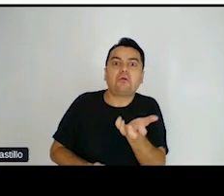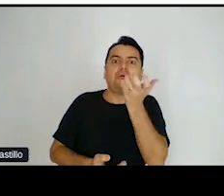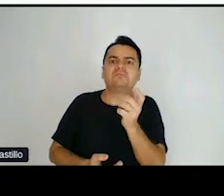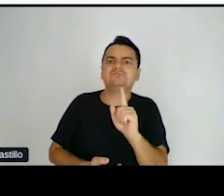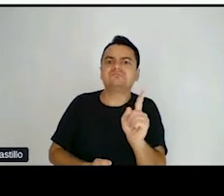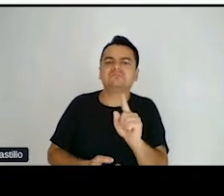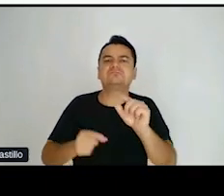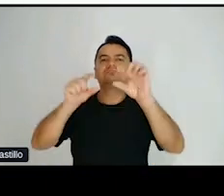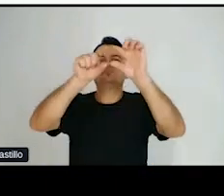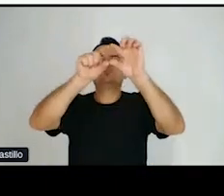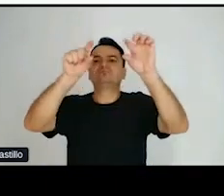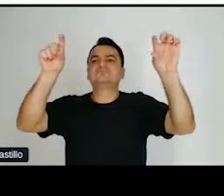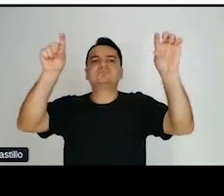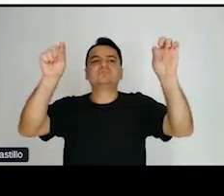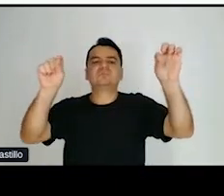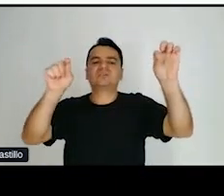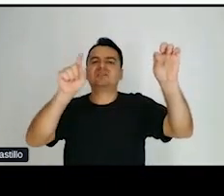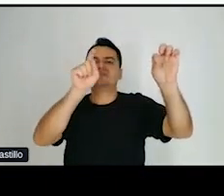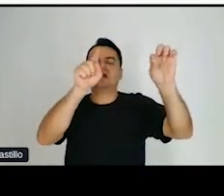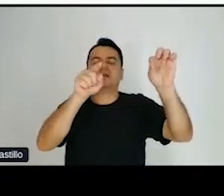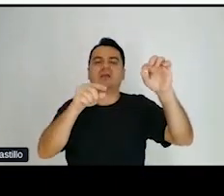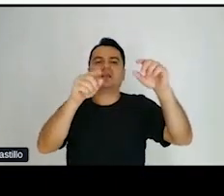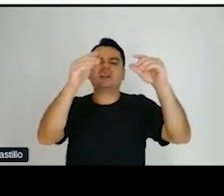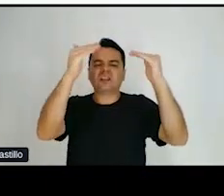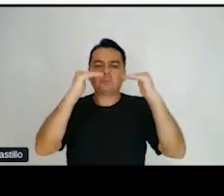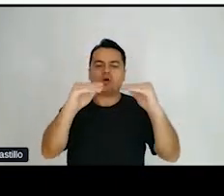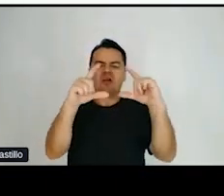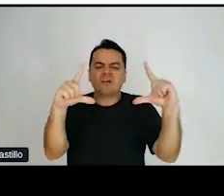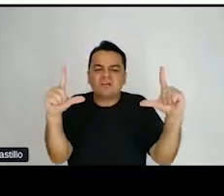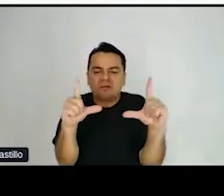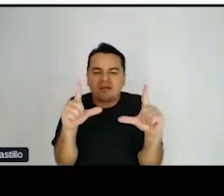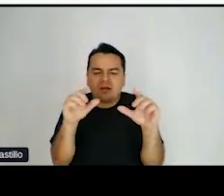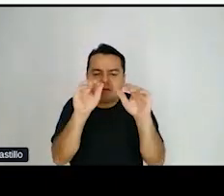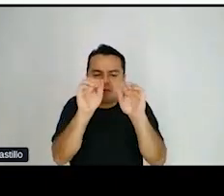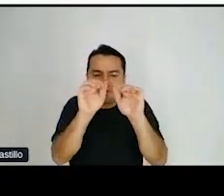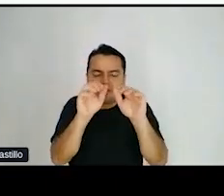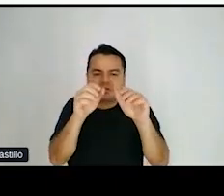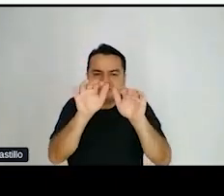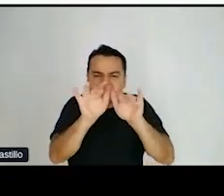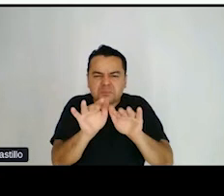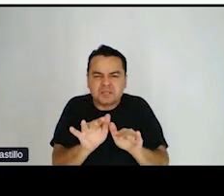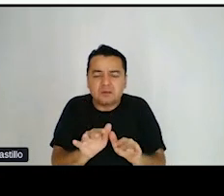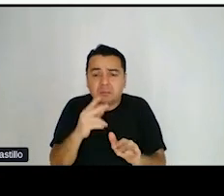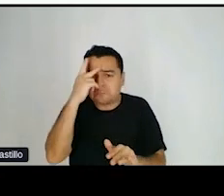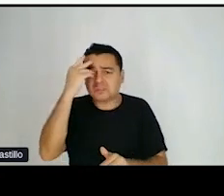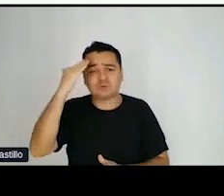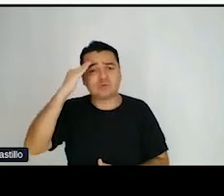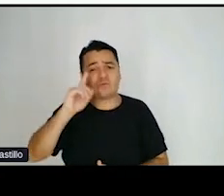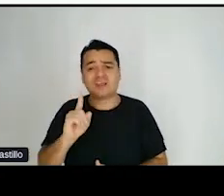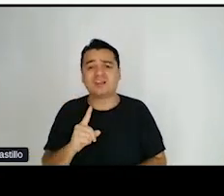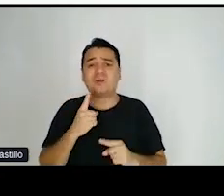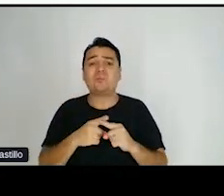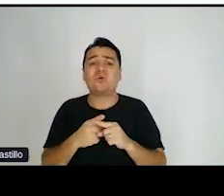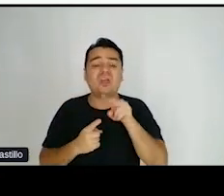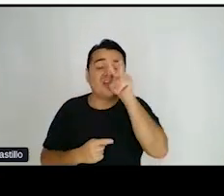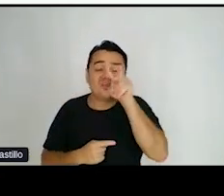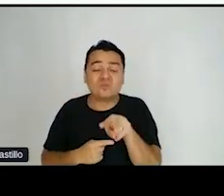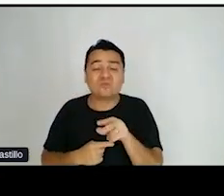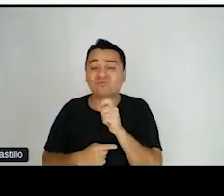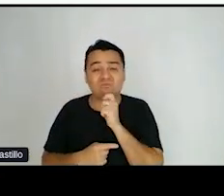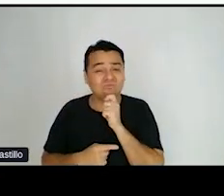informações para o meio ou para o final, é muito provável que as pessoas não vão entender, porque elas não vão nem sequer ler